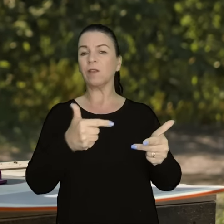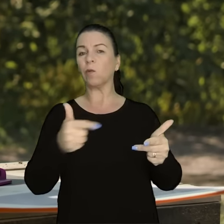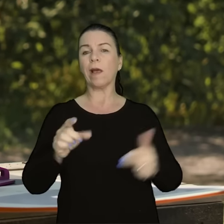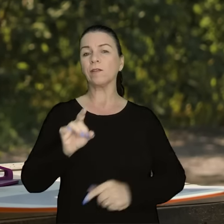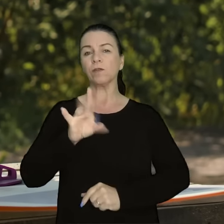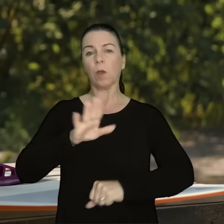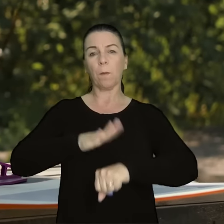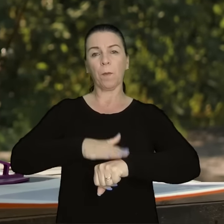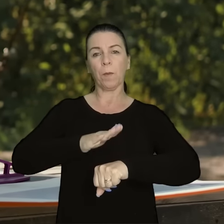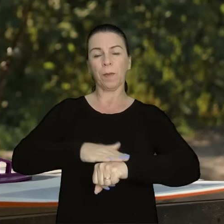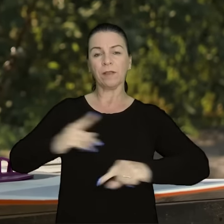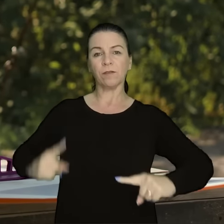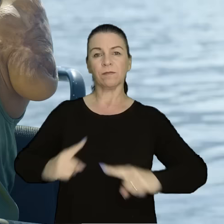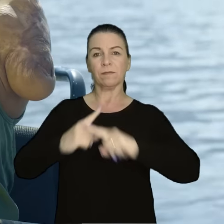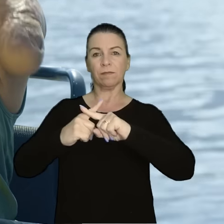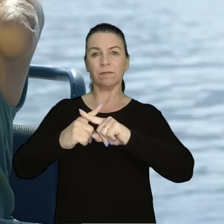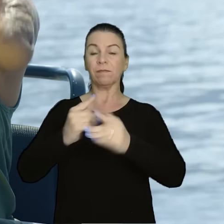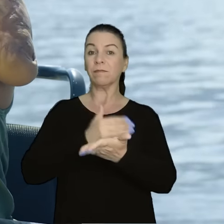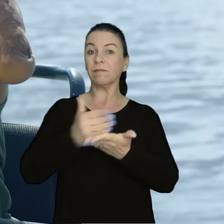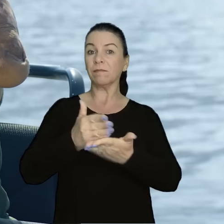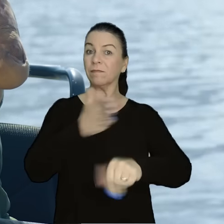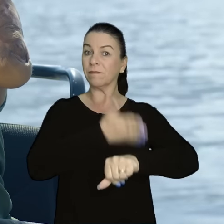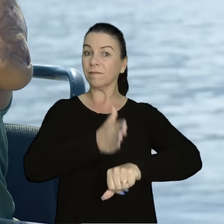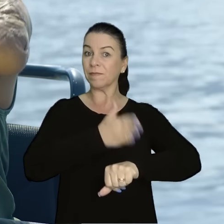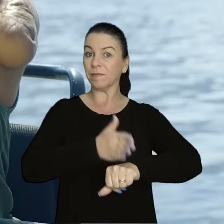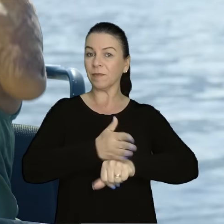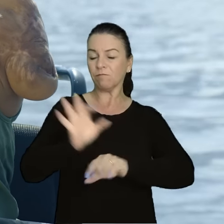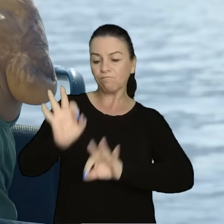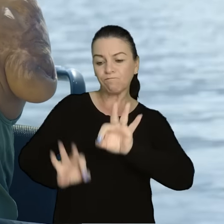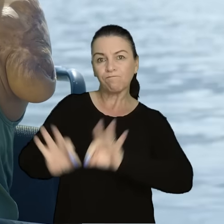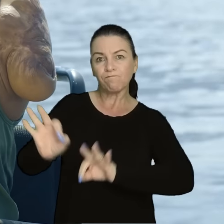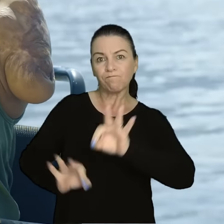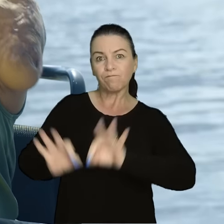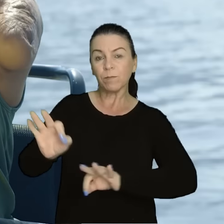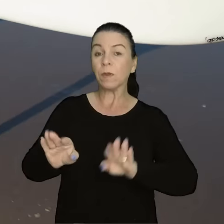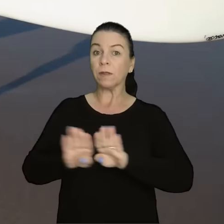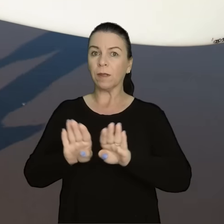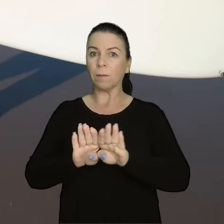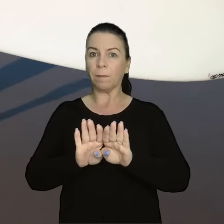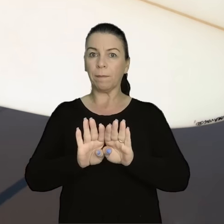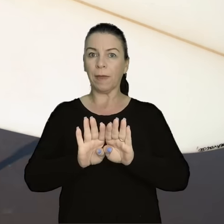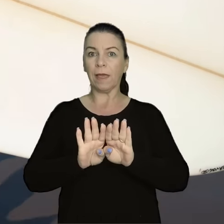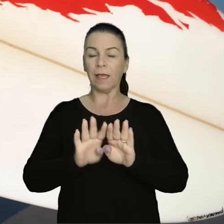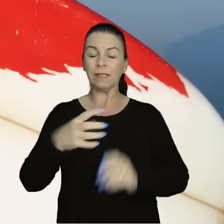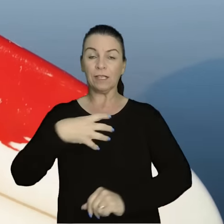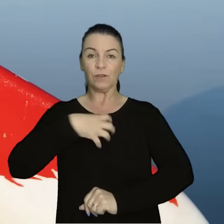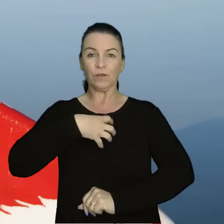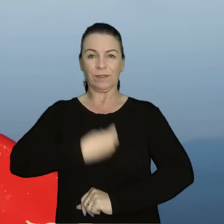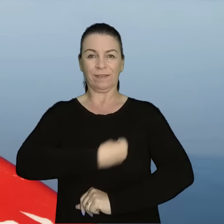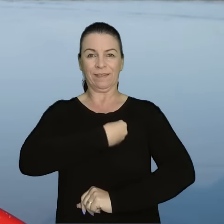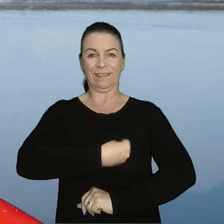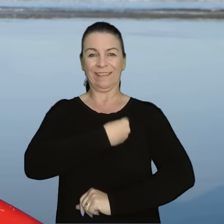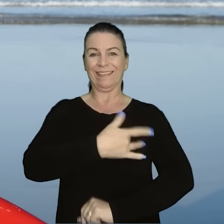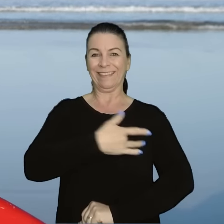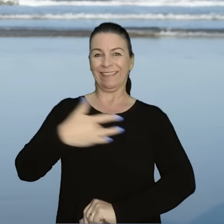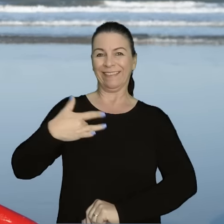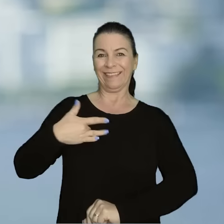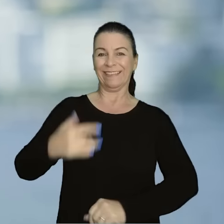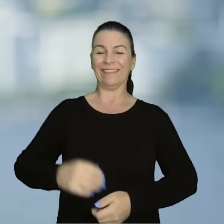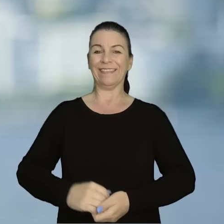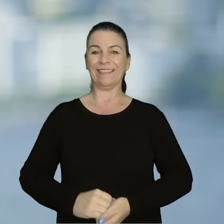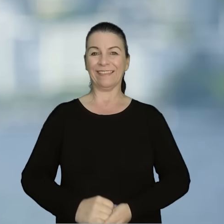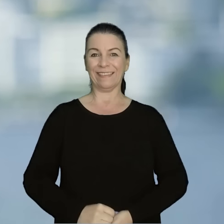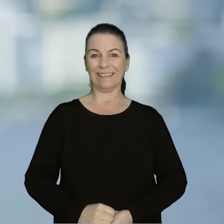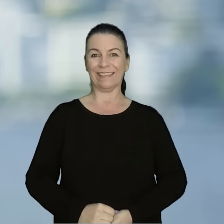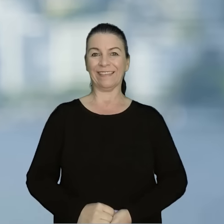se limita ao momento da competição. Ele começa nos treinos, na preparação e na manutenção de um estilo de vida saudável.